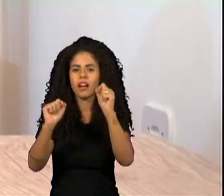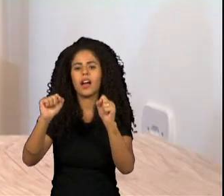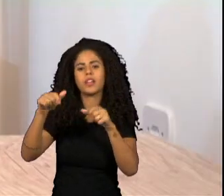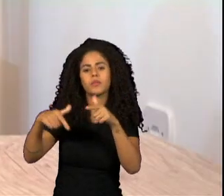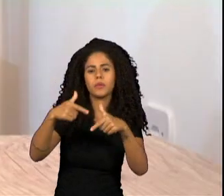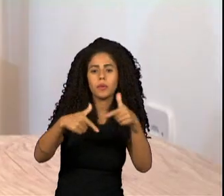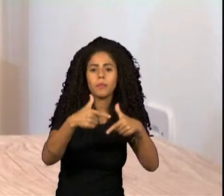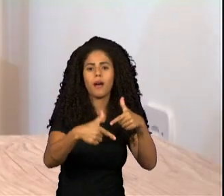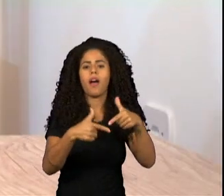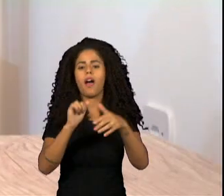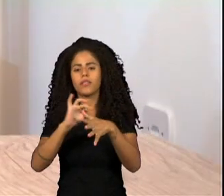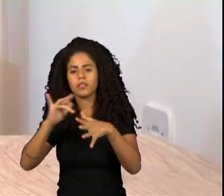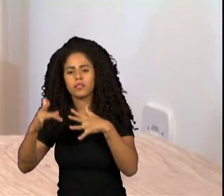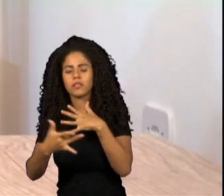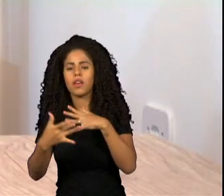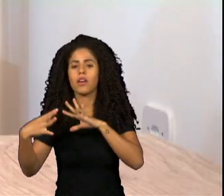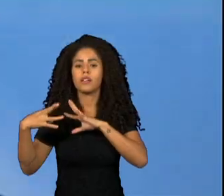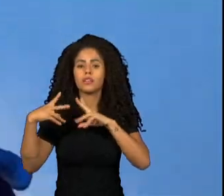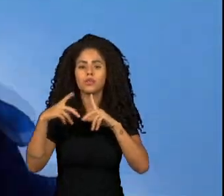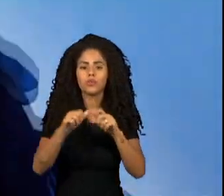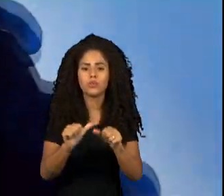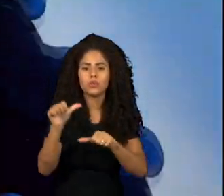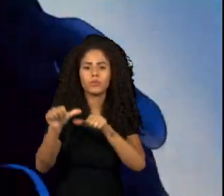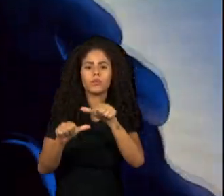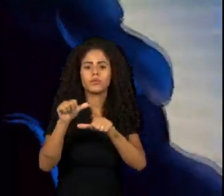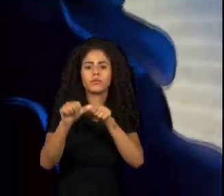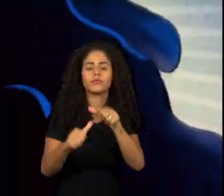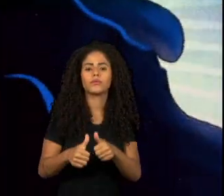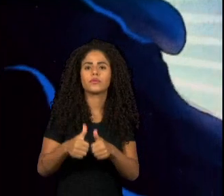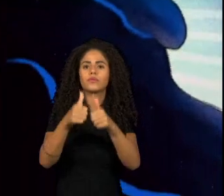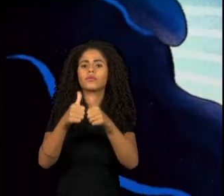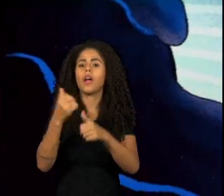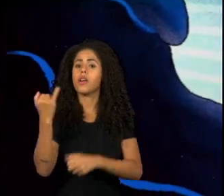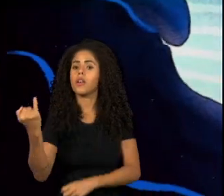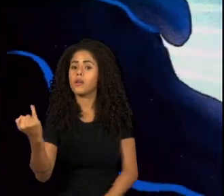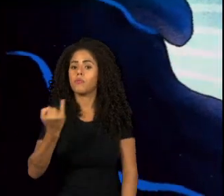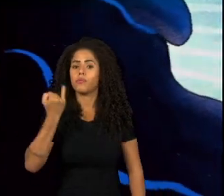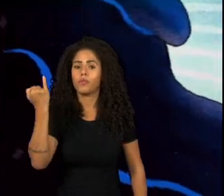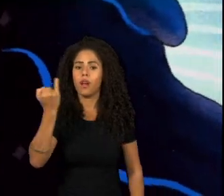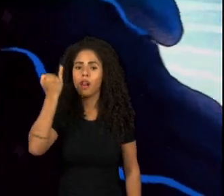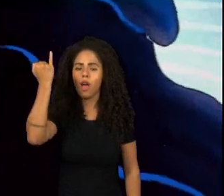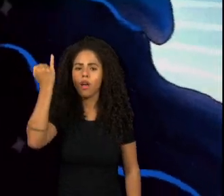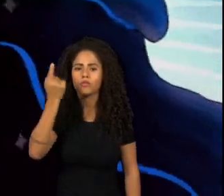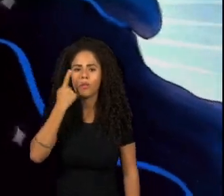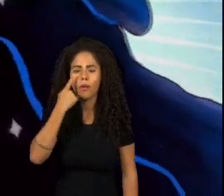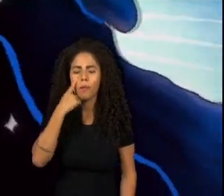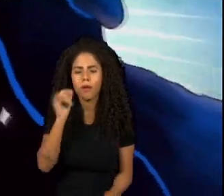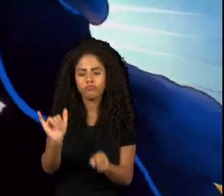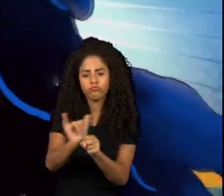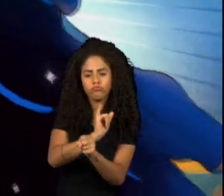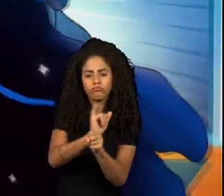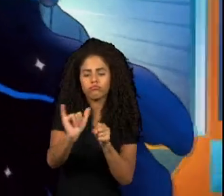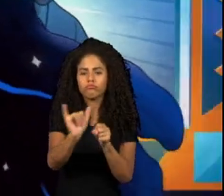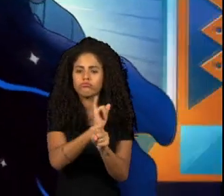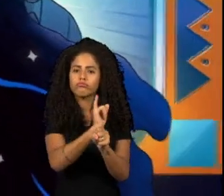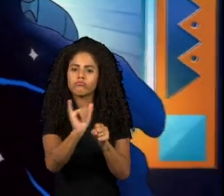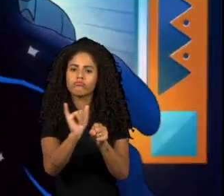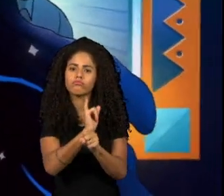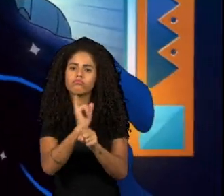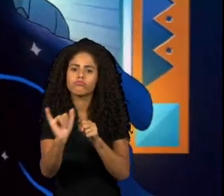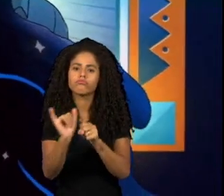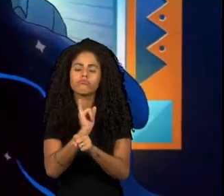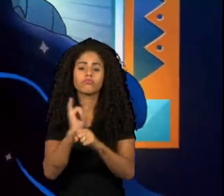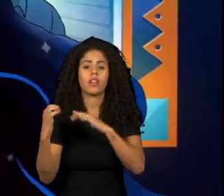né? As empresas, de modo geral, ela tem despertado para essa importância, né? É inteligente e estratégico, inclusive para as organizações,